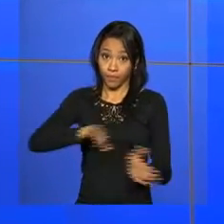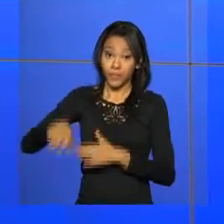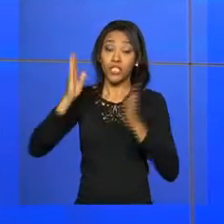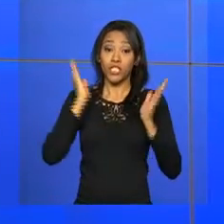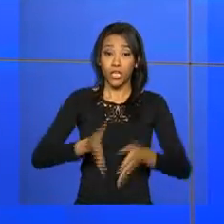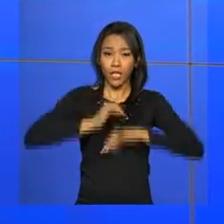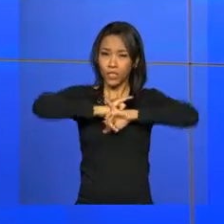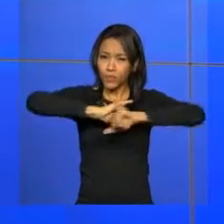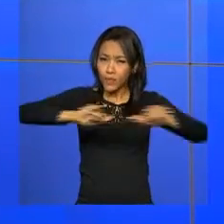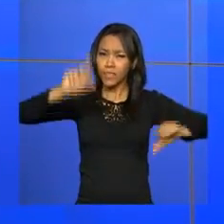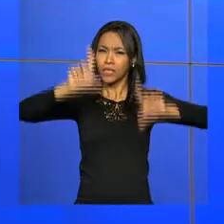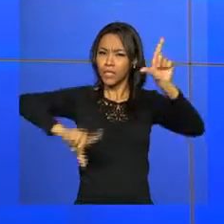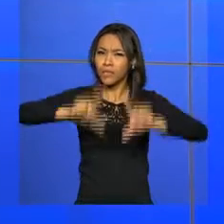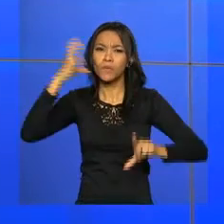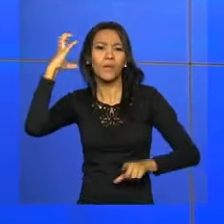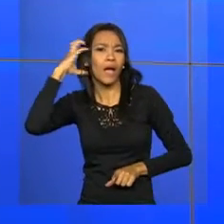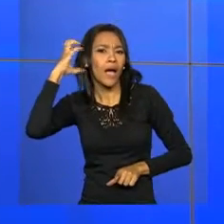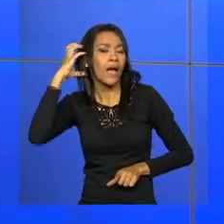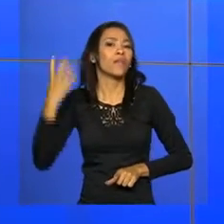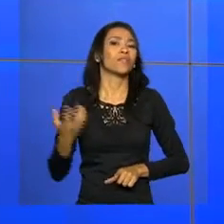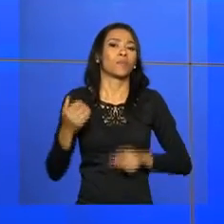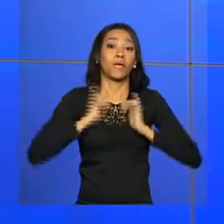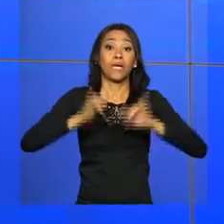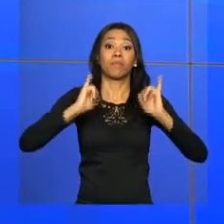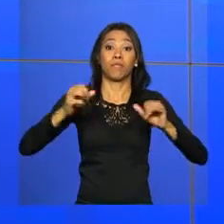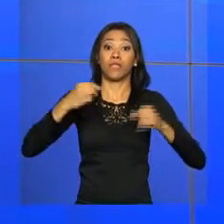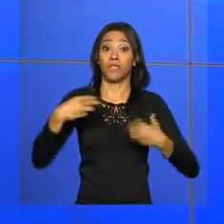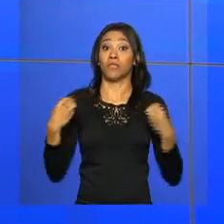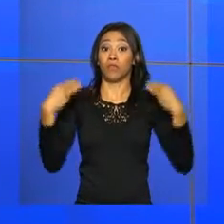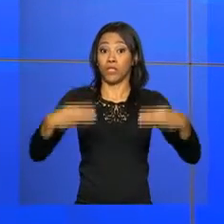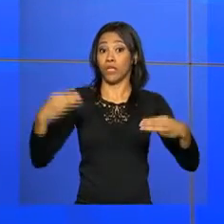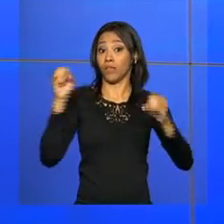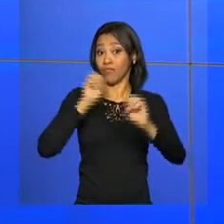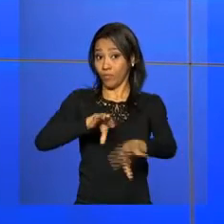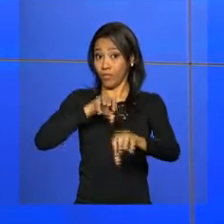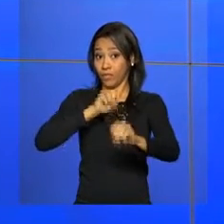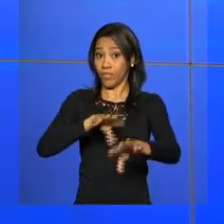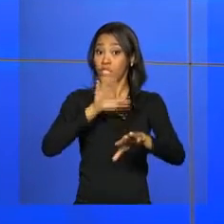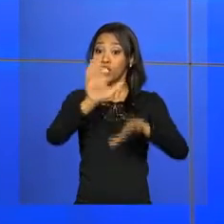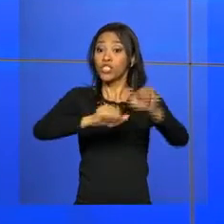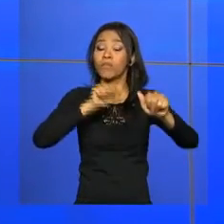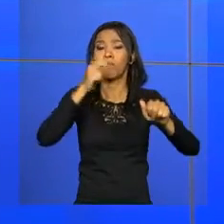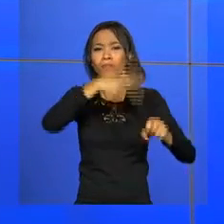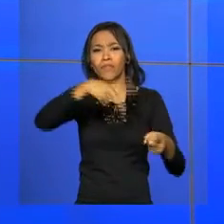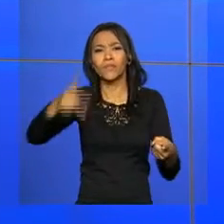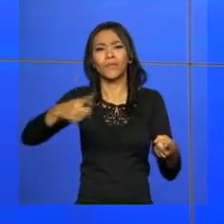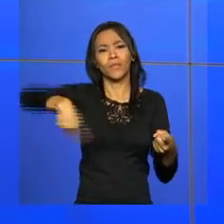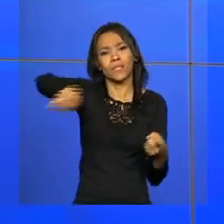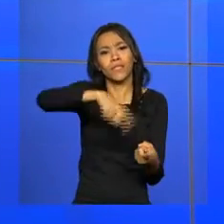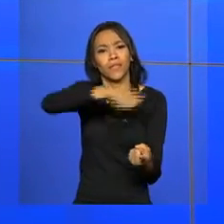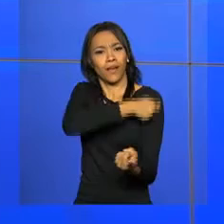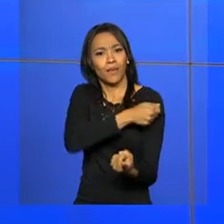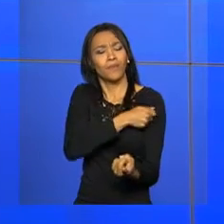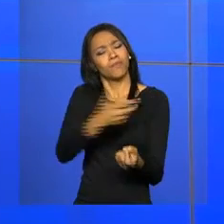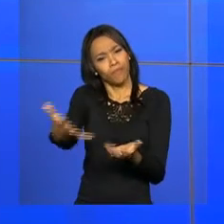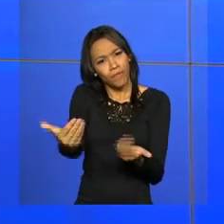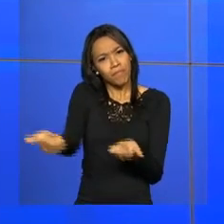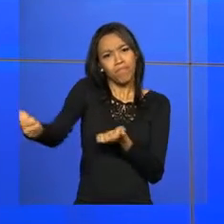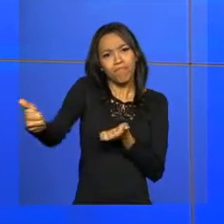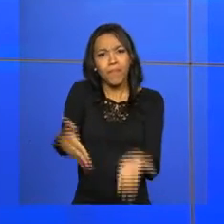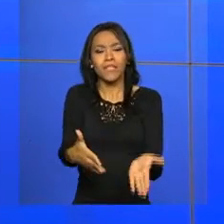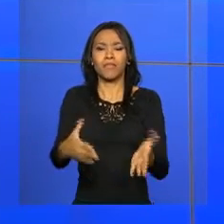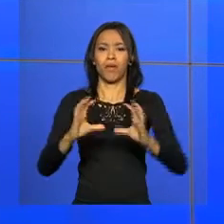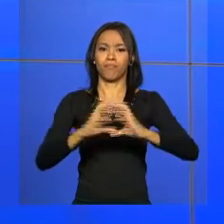televisão de todo o país, uma campanha do Ministério da Educação que chama professores e estudantes para participar do Dia Nacional de